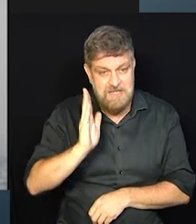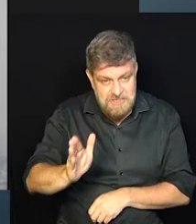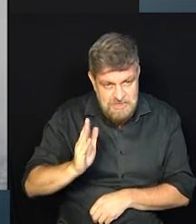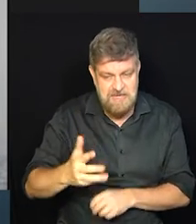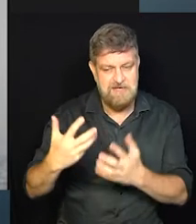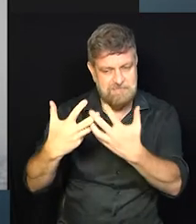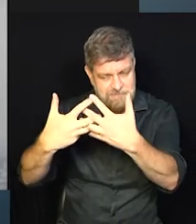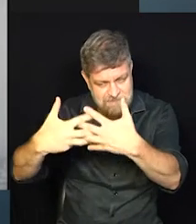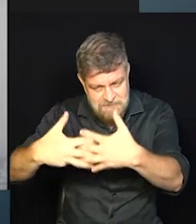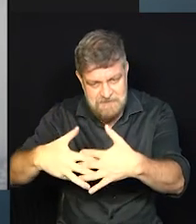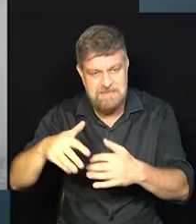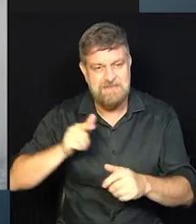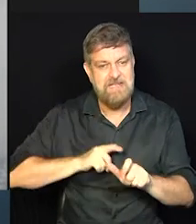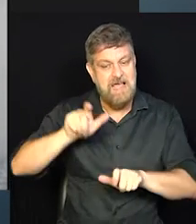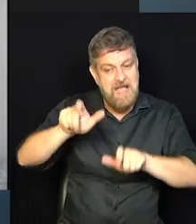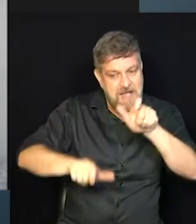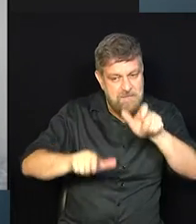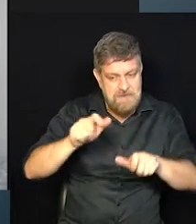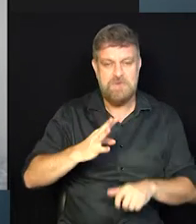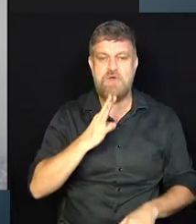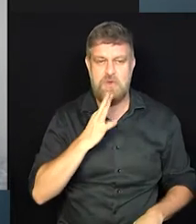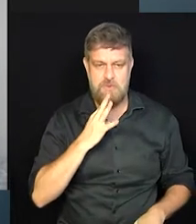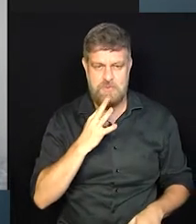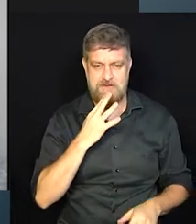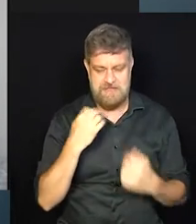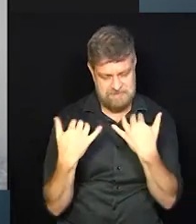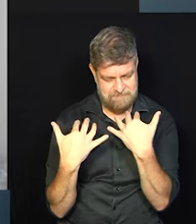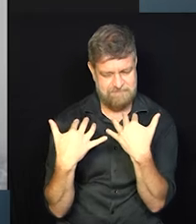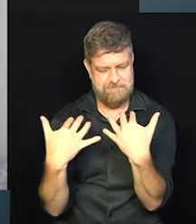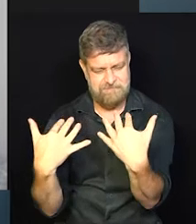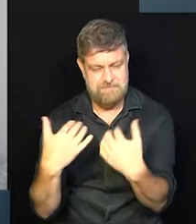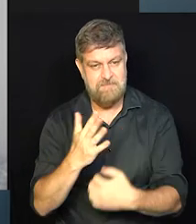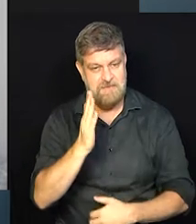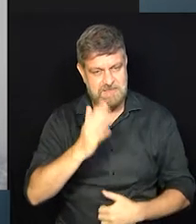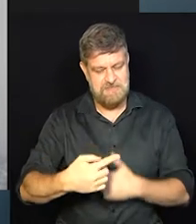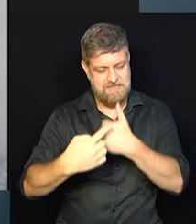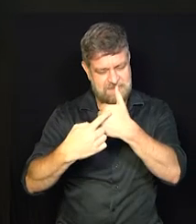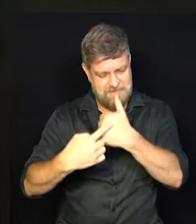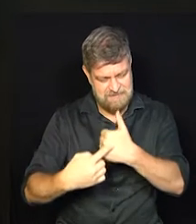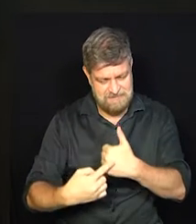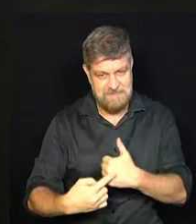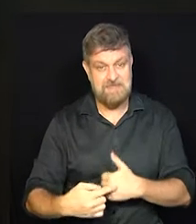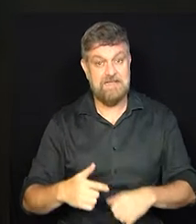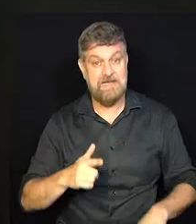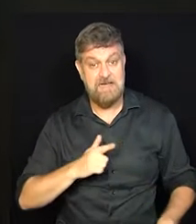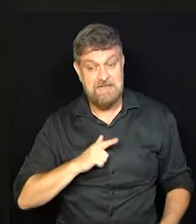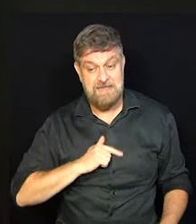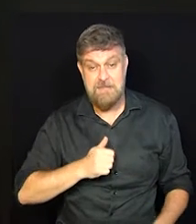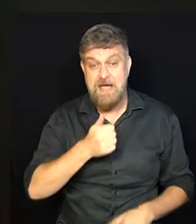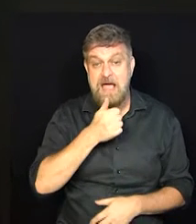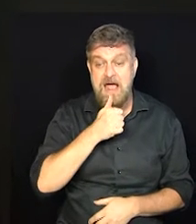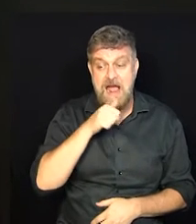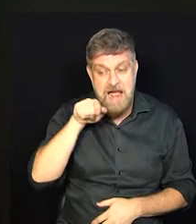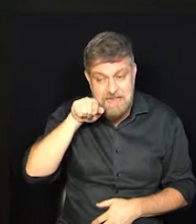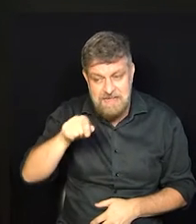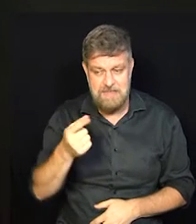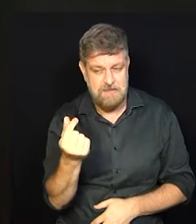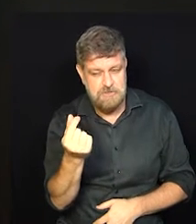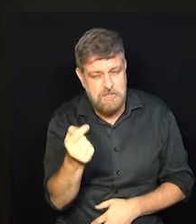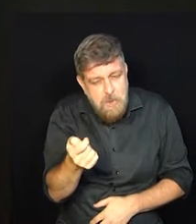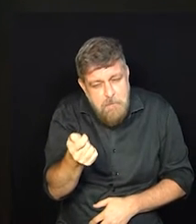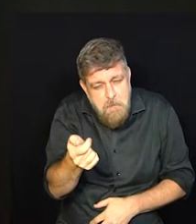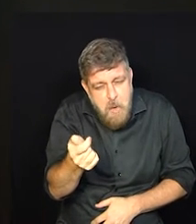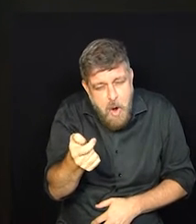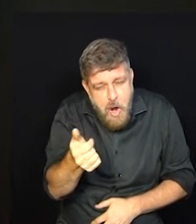já estar no meio, já ter um público, as pessoas me conhecerem, conhecerem o meu trabalho, ainda é um pouquinho devagar o